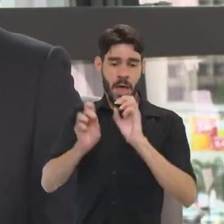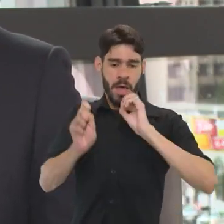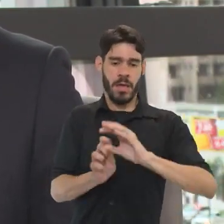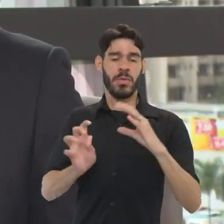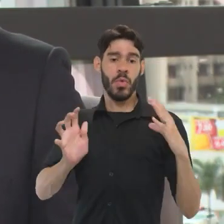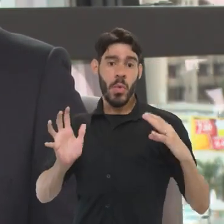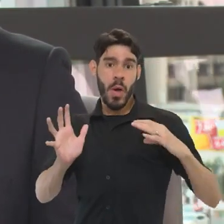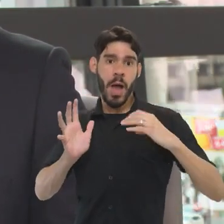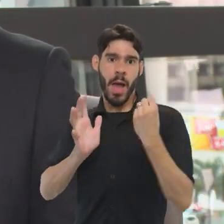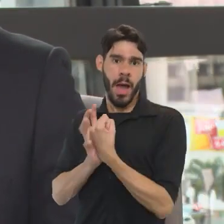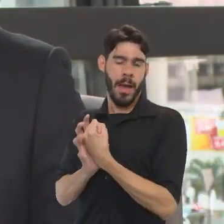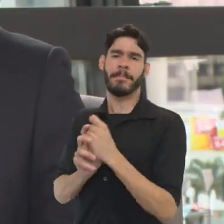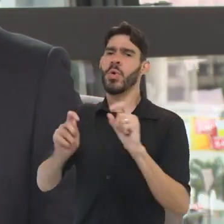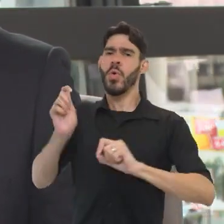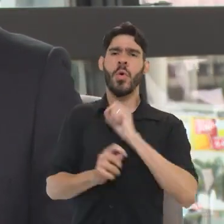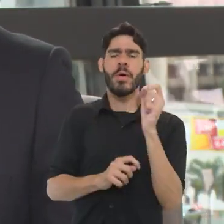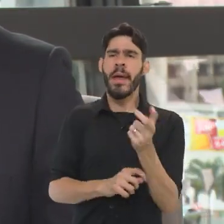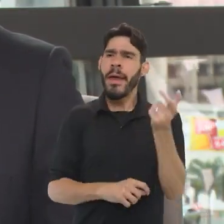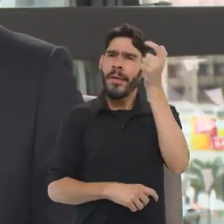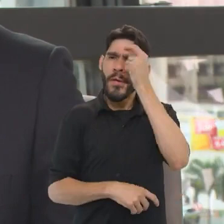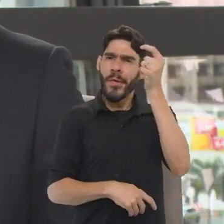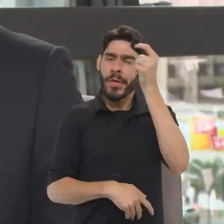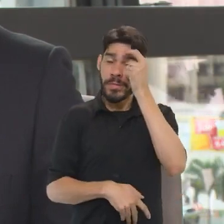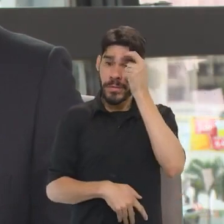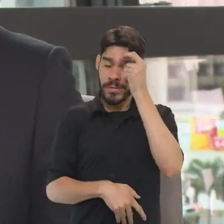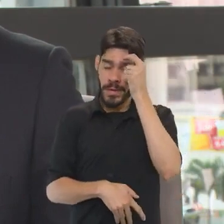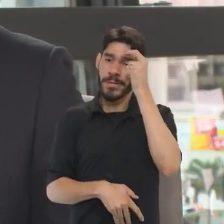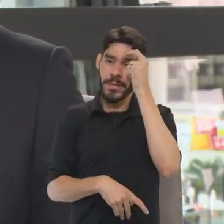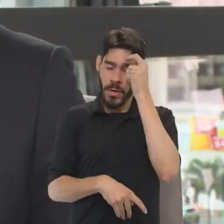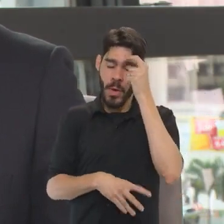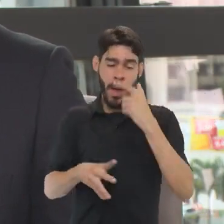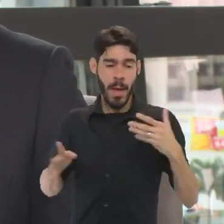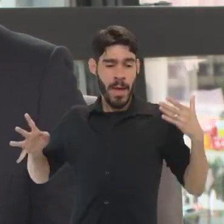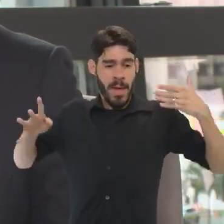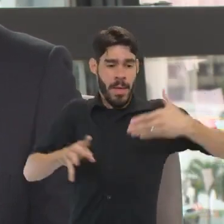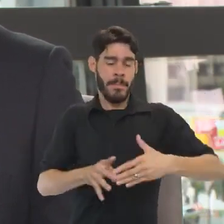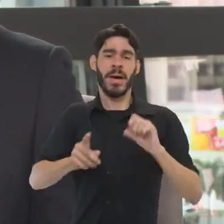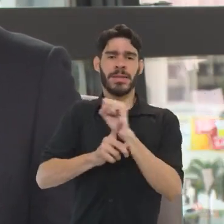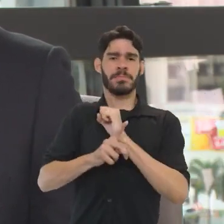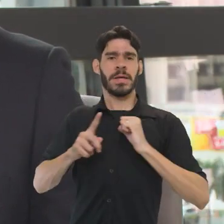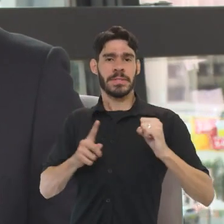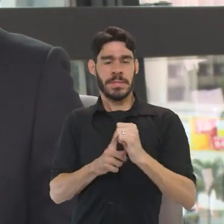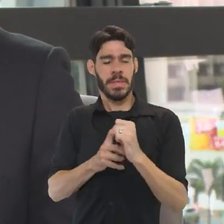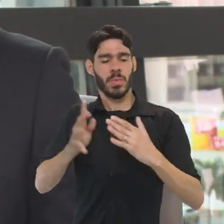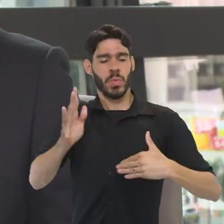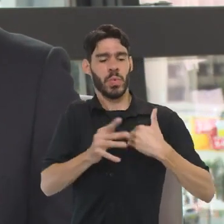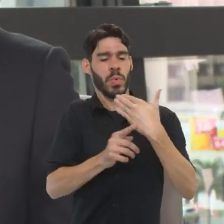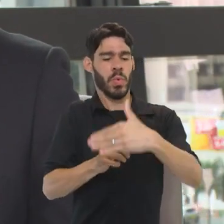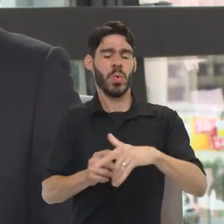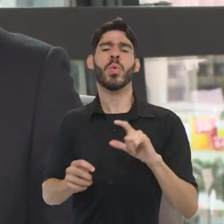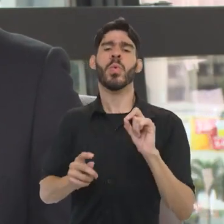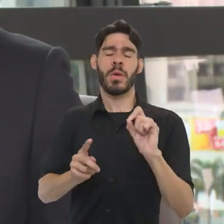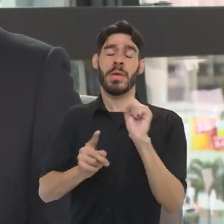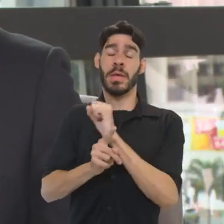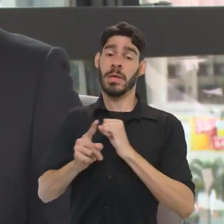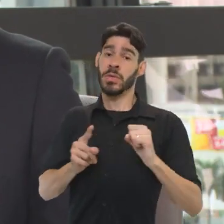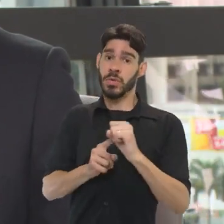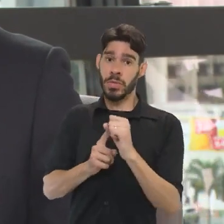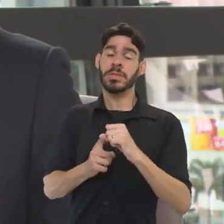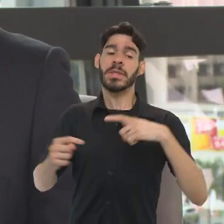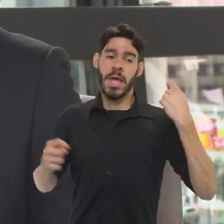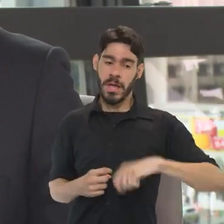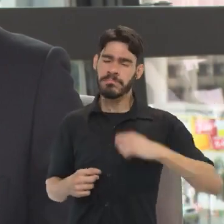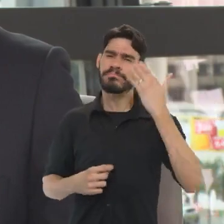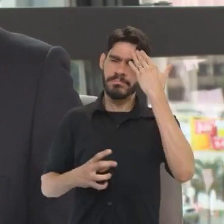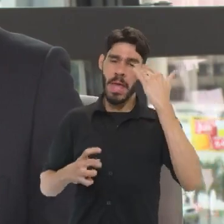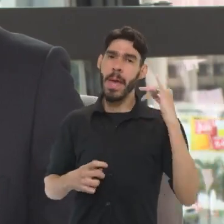relação com a educação patrimonial, que é a conscientização e a participação da sociedade nesse processo, ou seja, a sociedade,